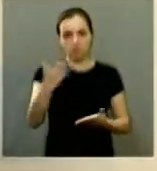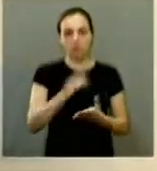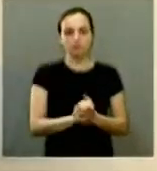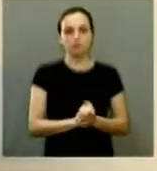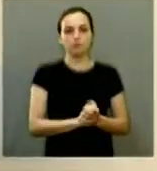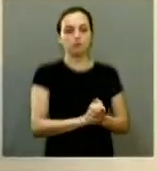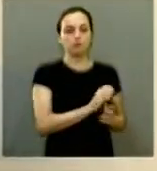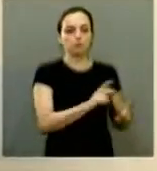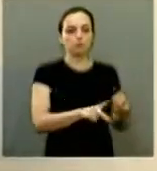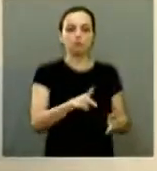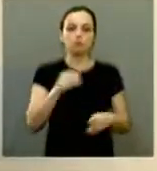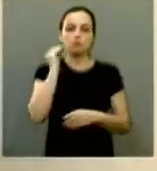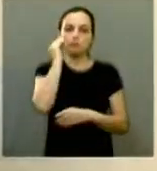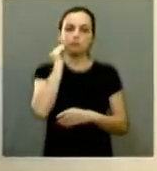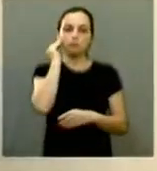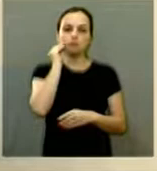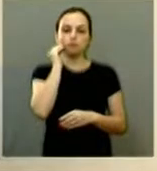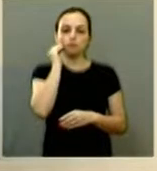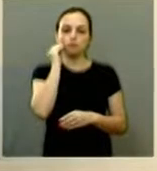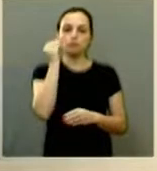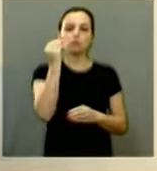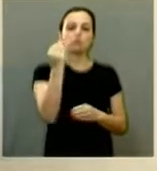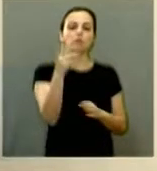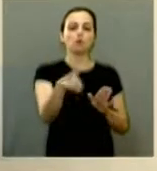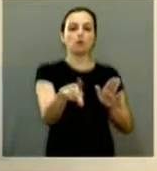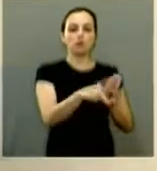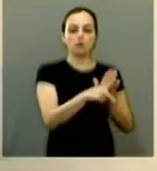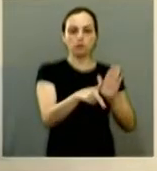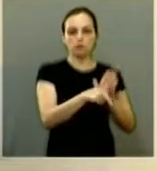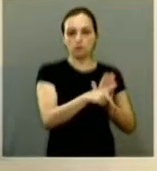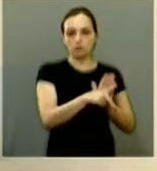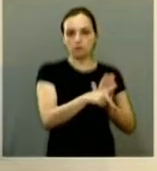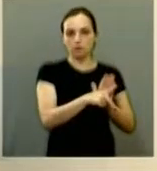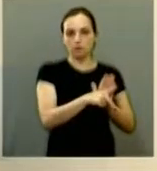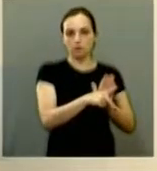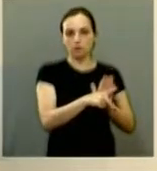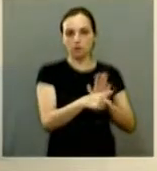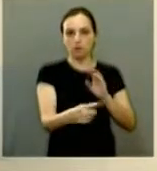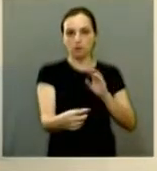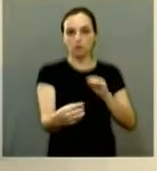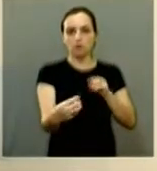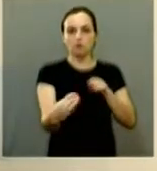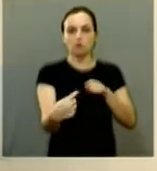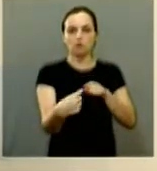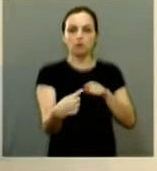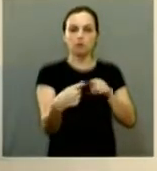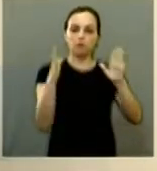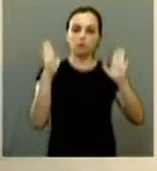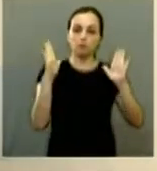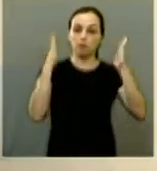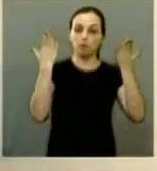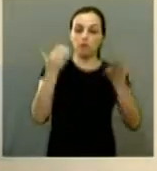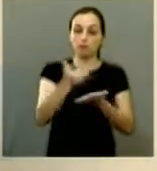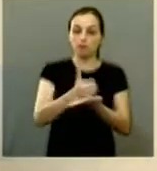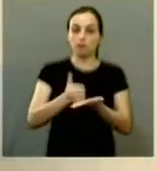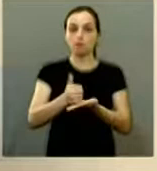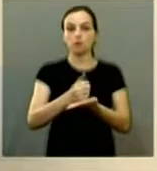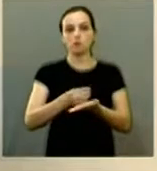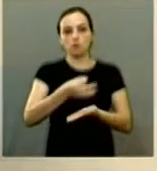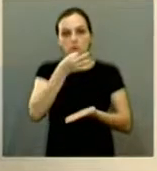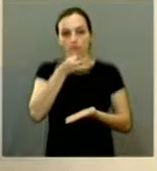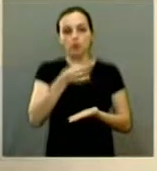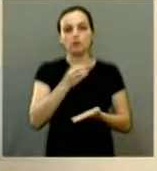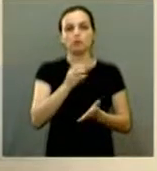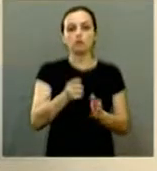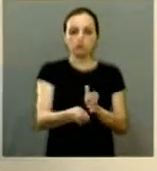oportunidade dizer que esse é um projeto que visa homenagear os farmacêuticos aqui de Araraquara antes eu queria só